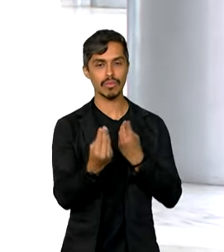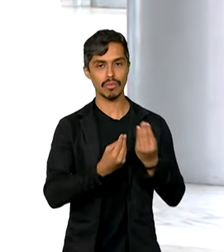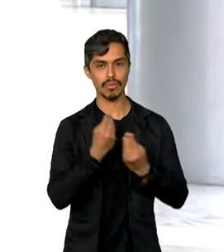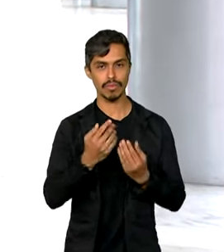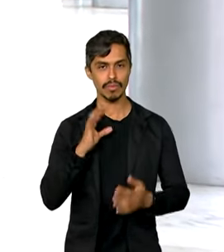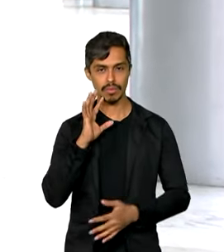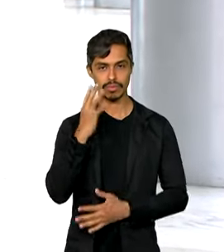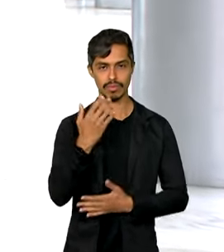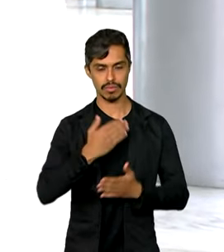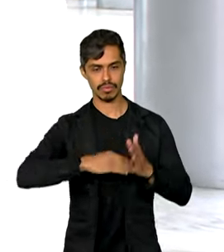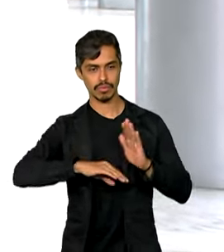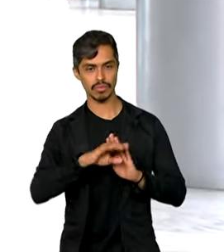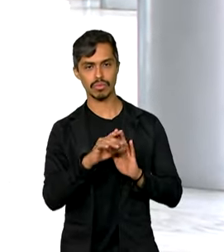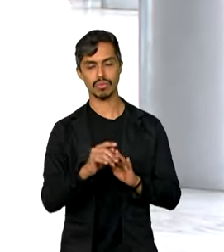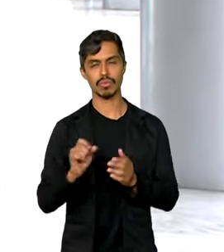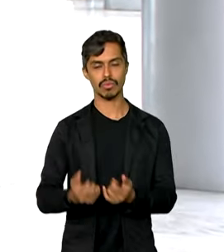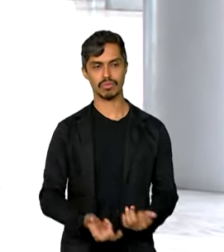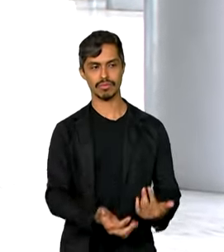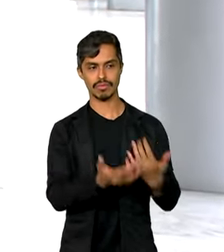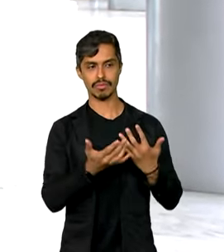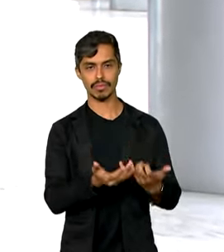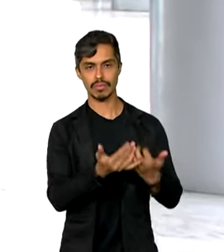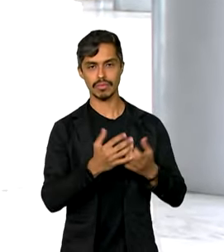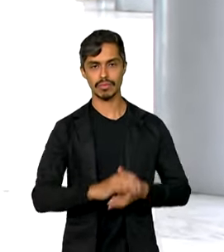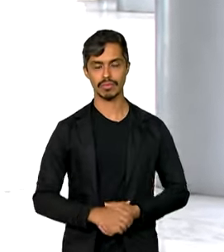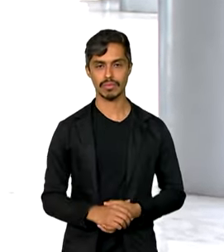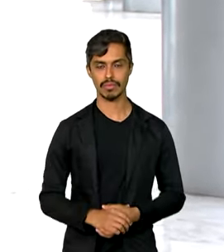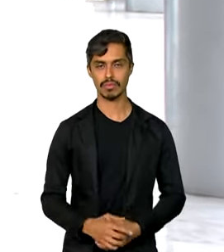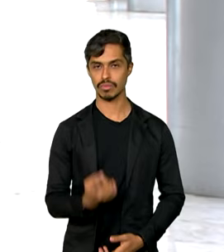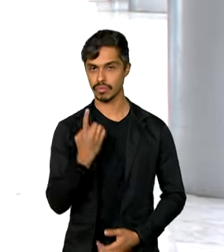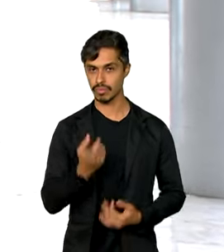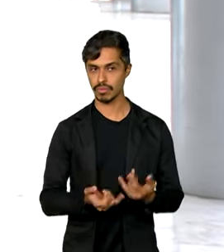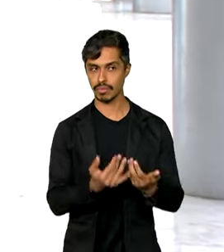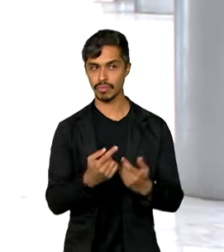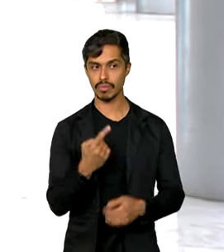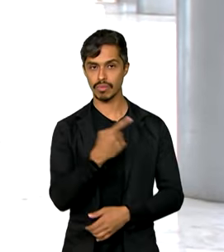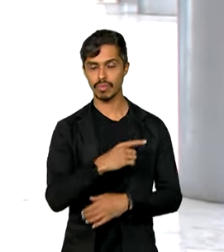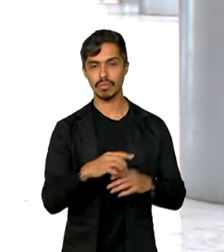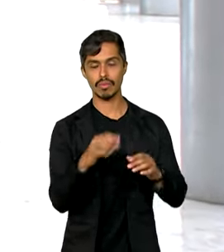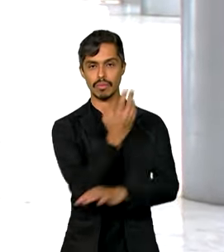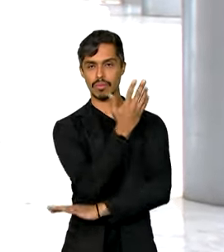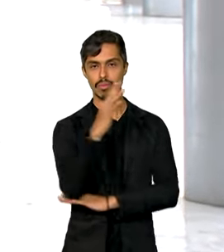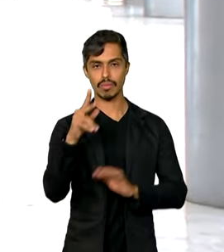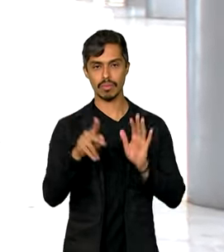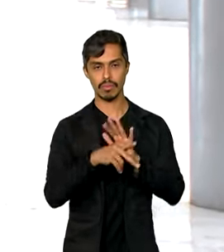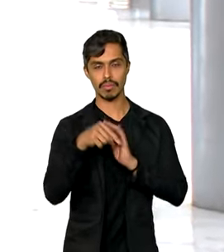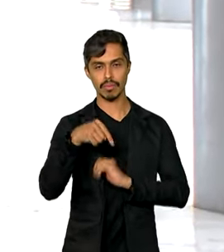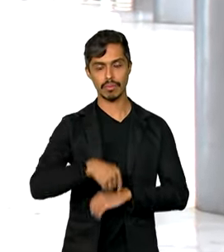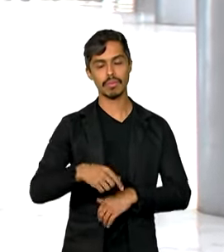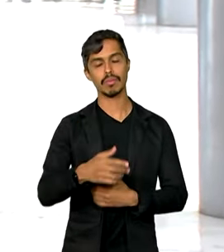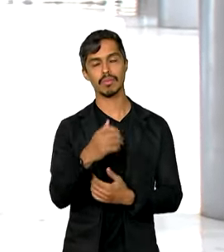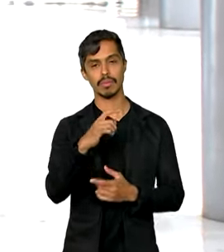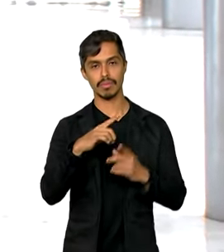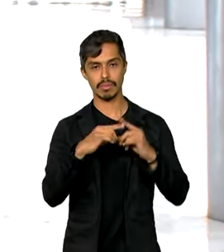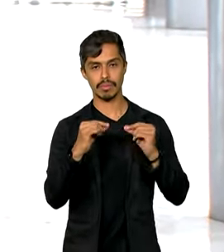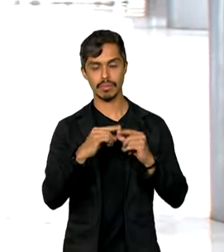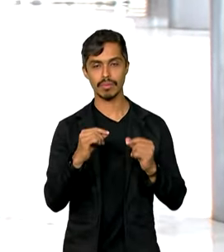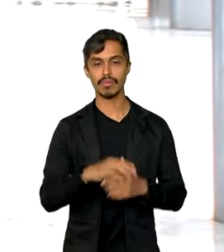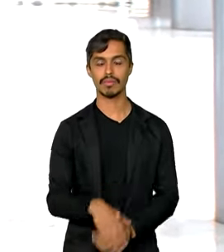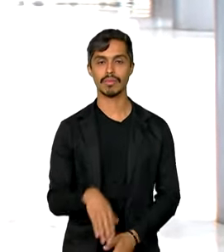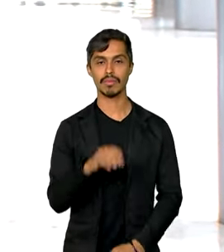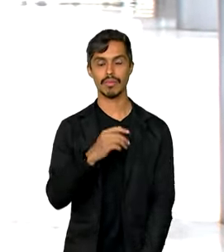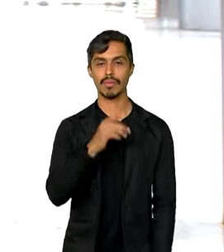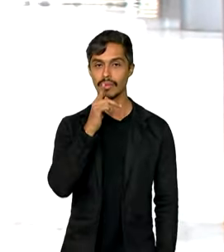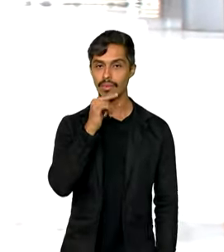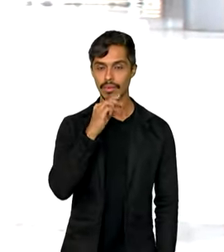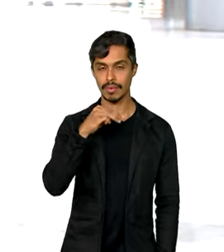que assolam o país. Um dos incêndios atinge o Parque Nacional de Brasília, conhecido como água mineral, e tem deixado a capital